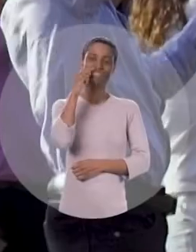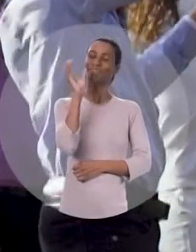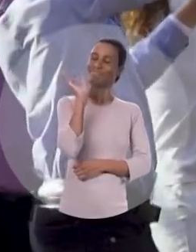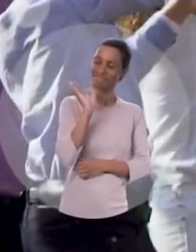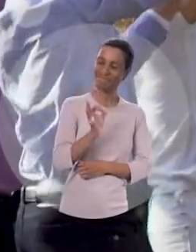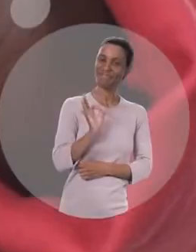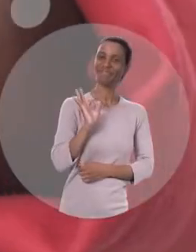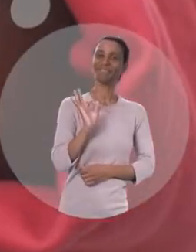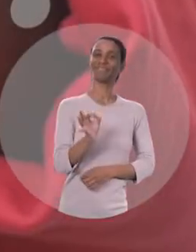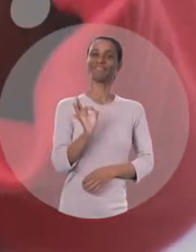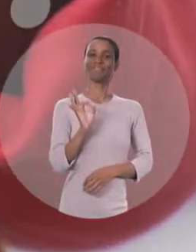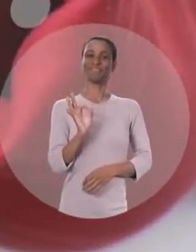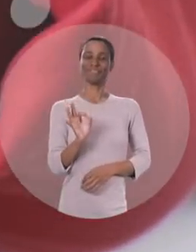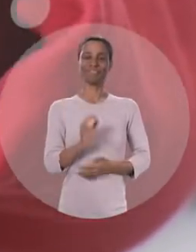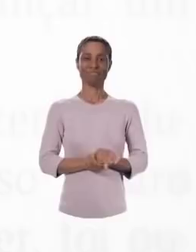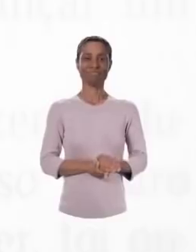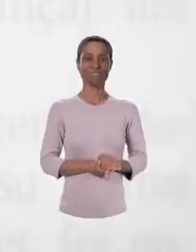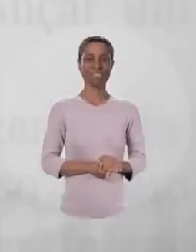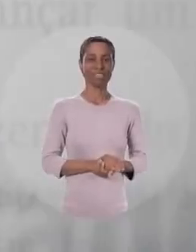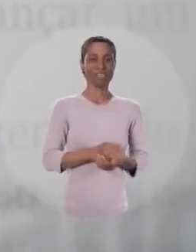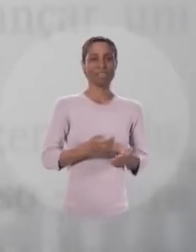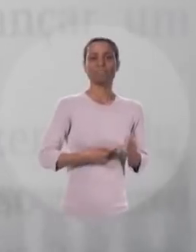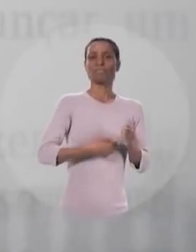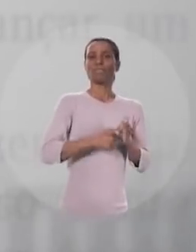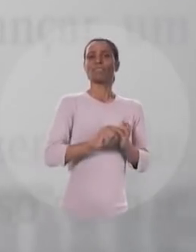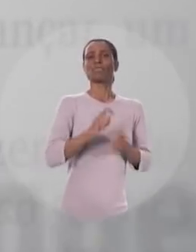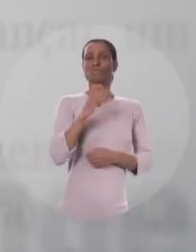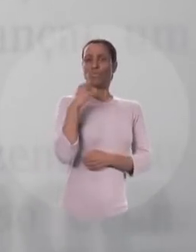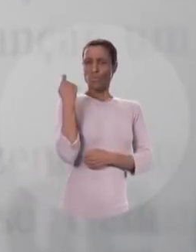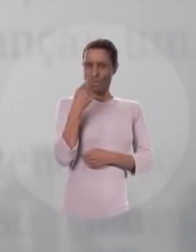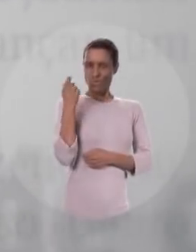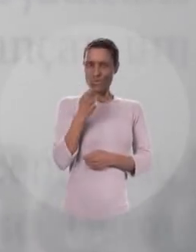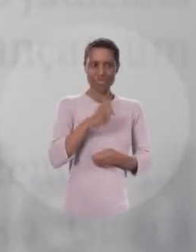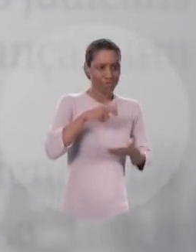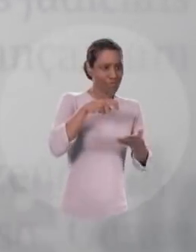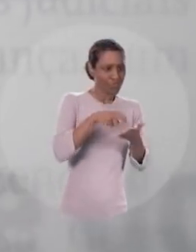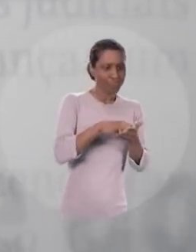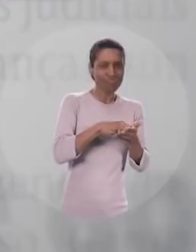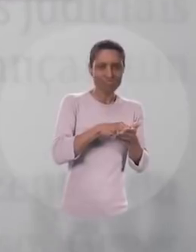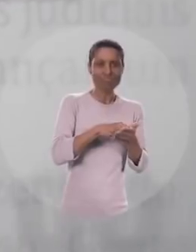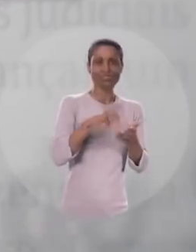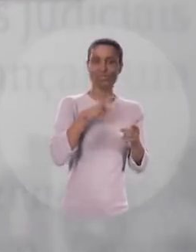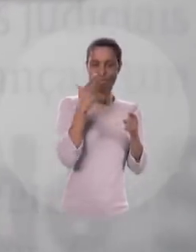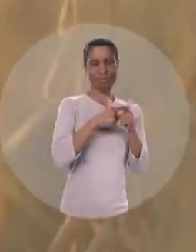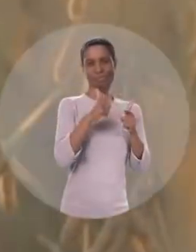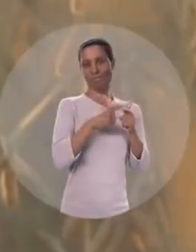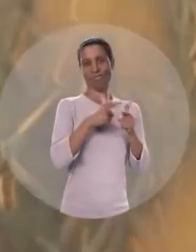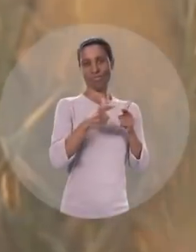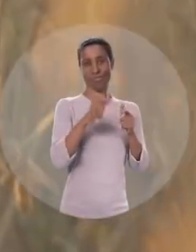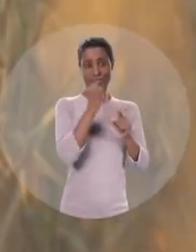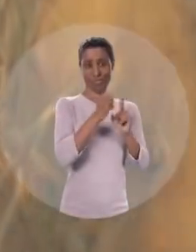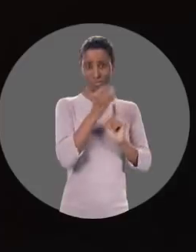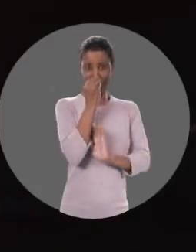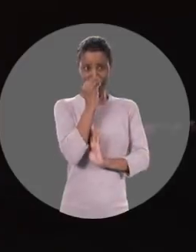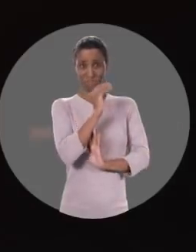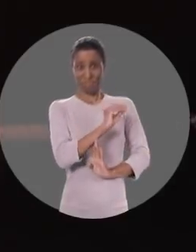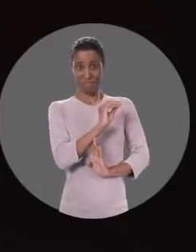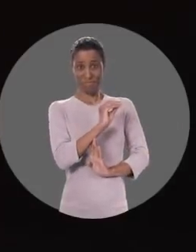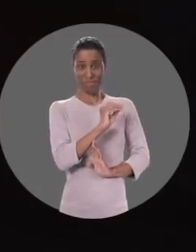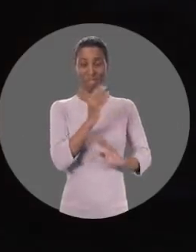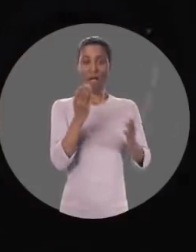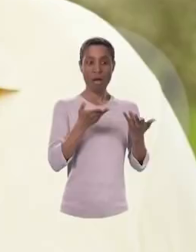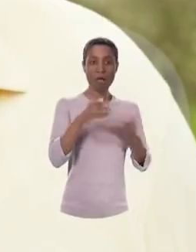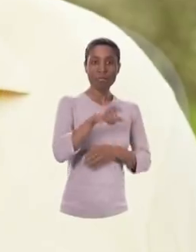gringo está certo. Pegamos um estado de joelhos, falido e de costas para a sociedade.